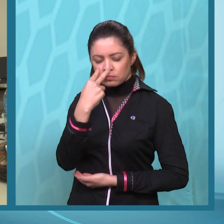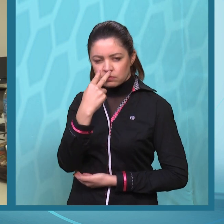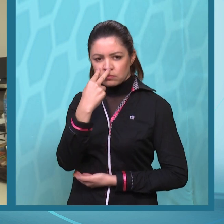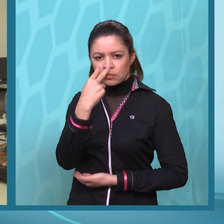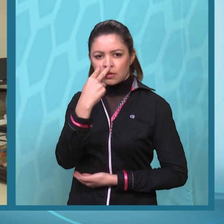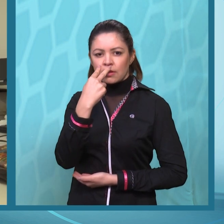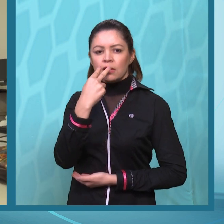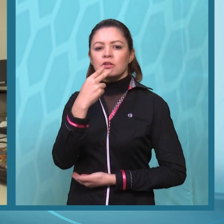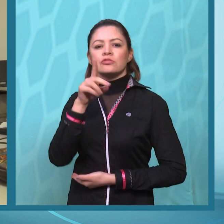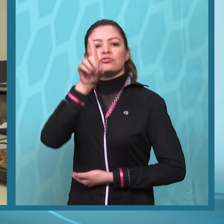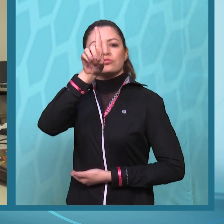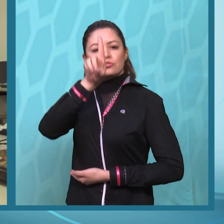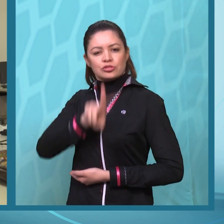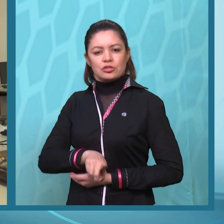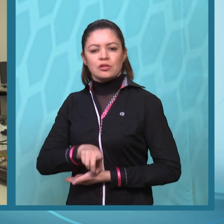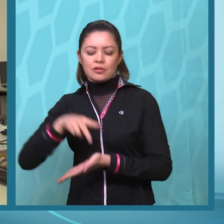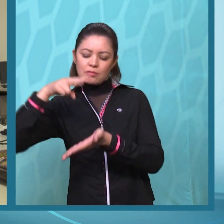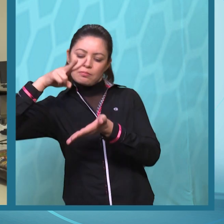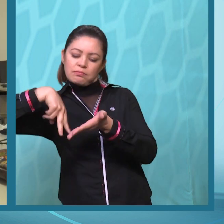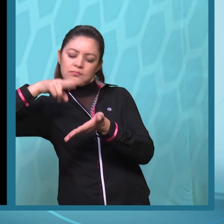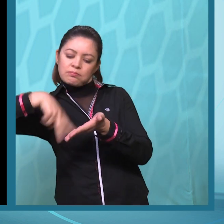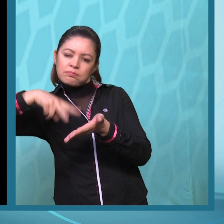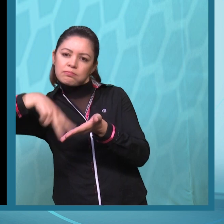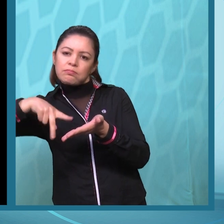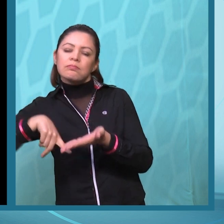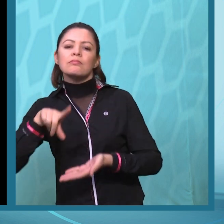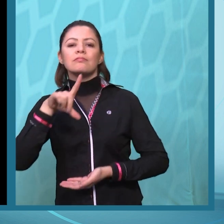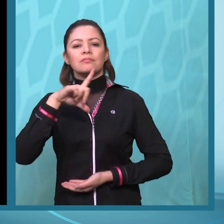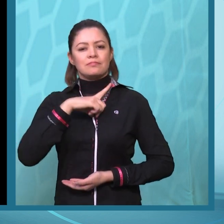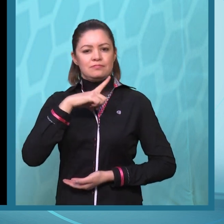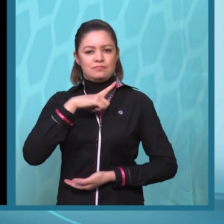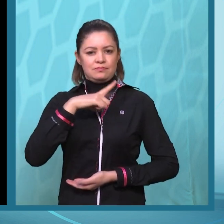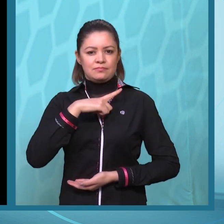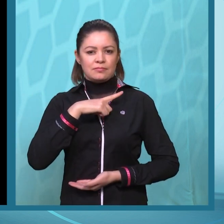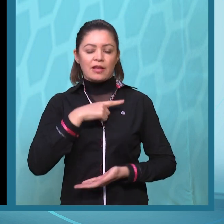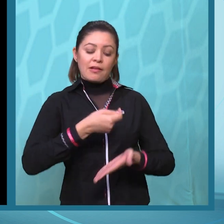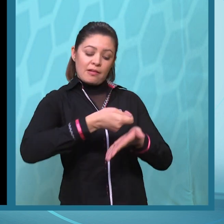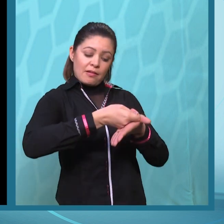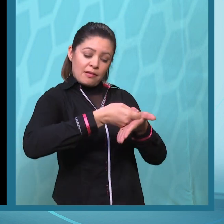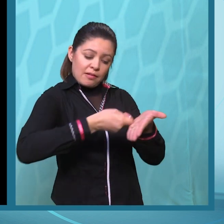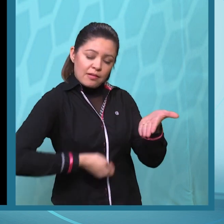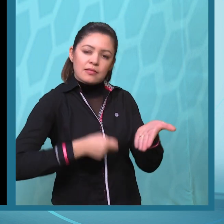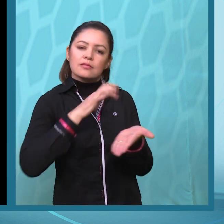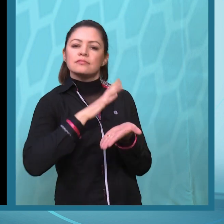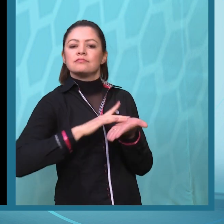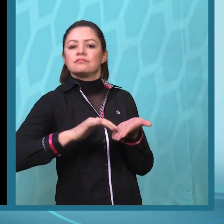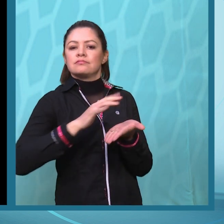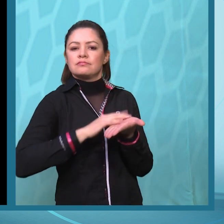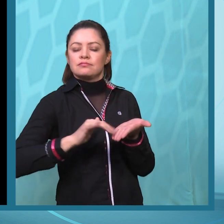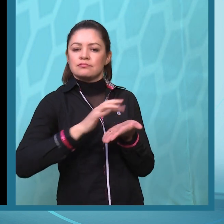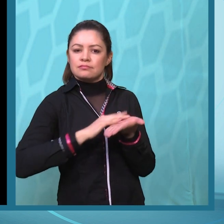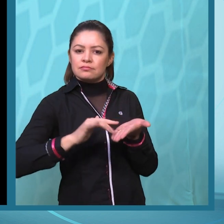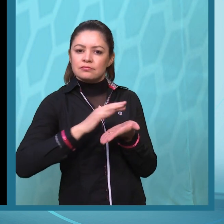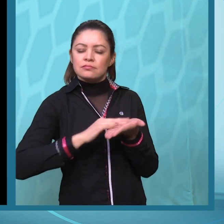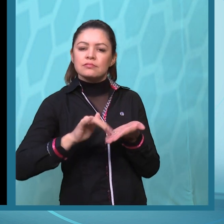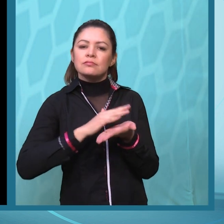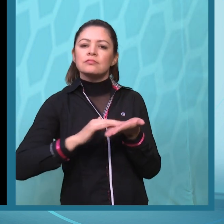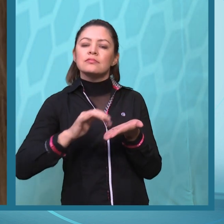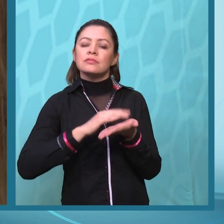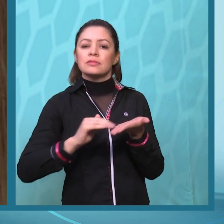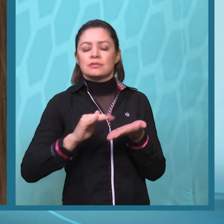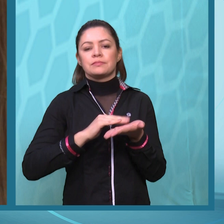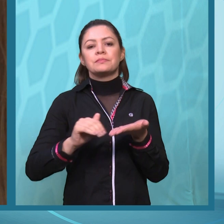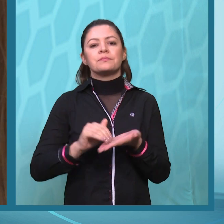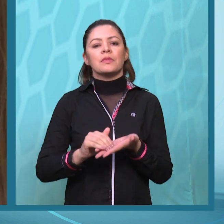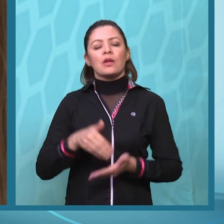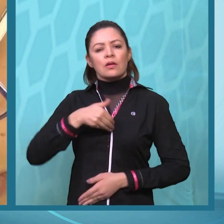visual total tem direito a um ledor. A prova de redação é feita em Brahim. Vale lembrar que, para ter direito